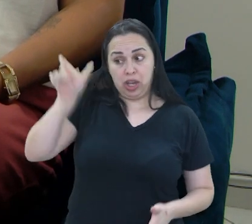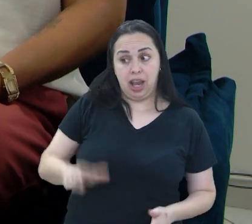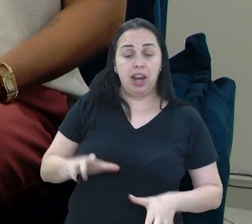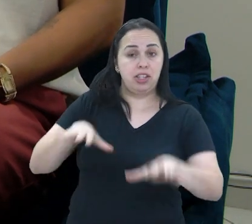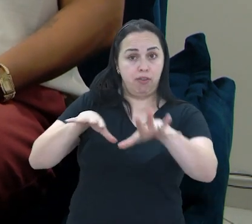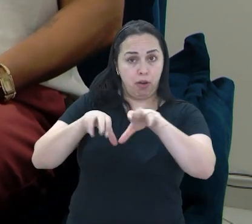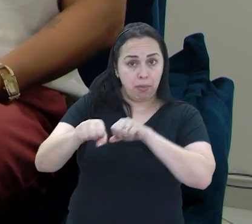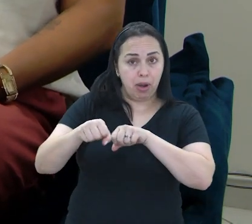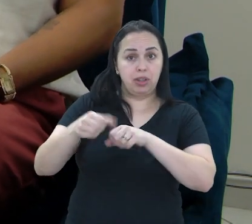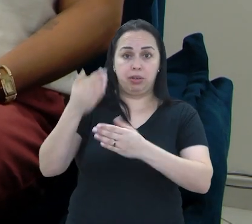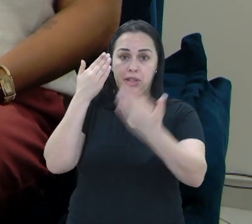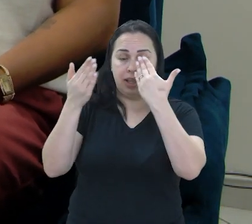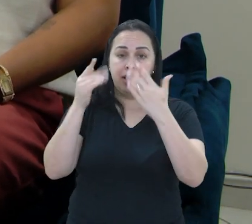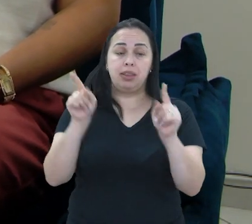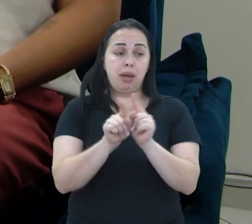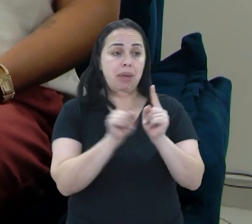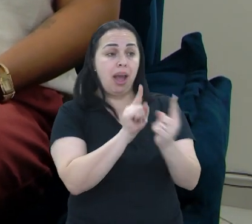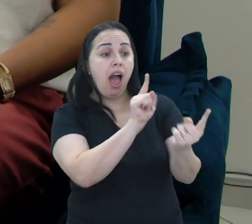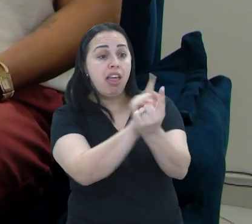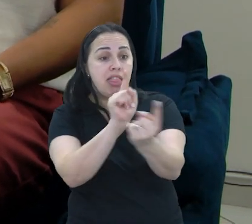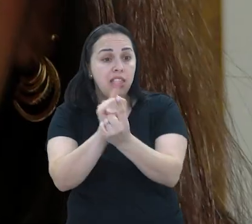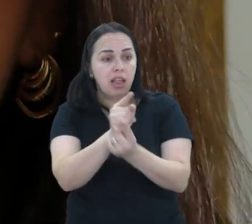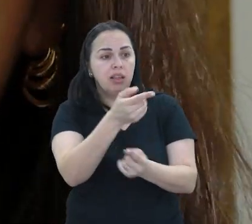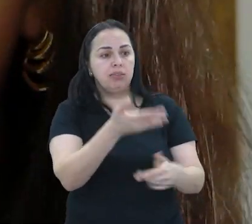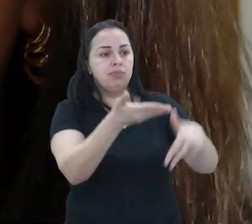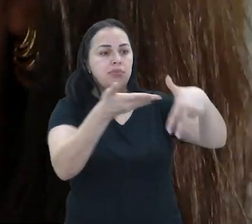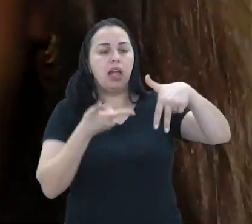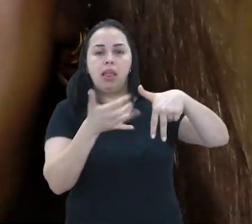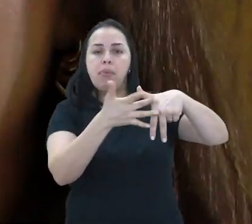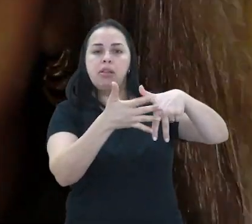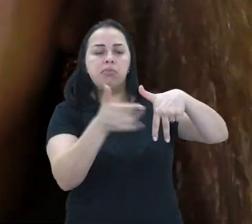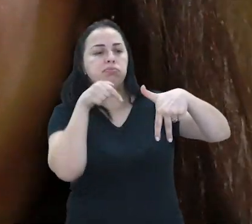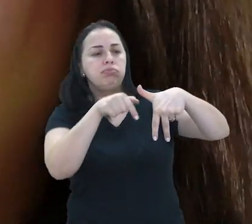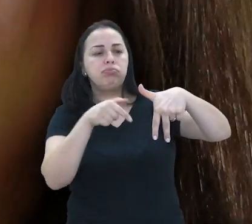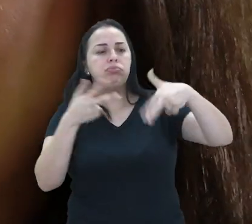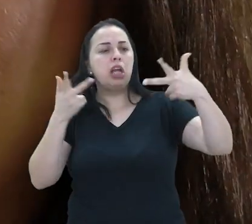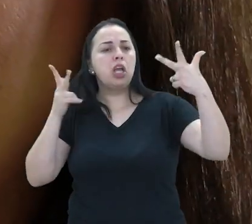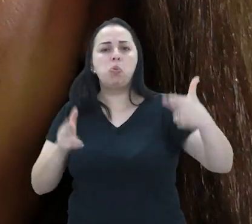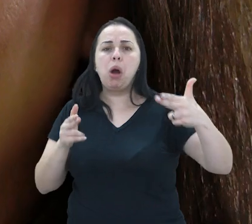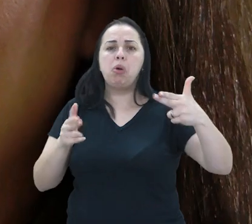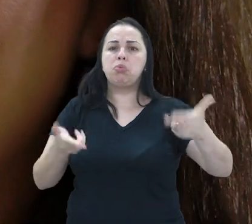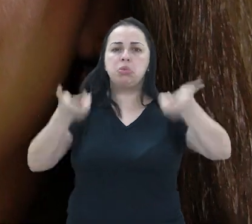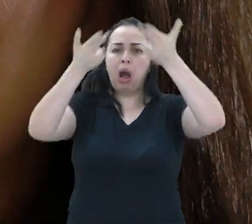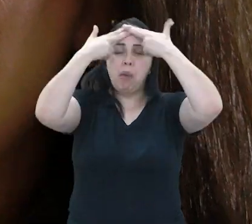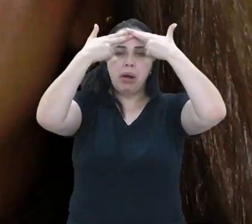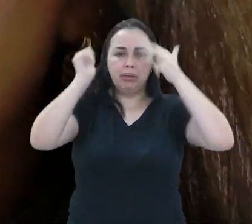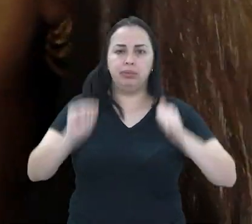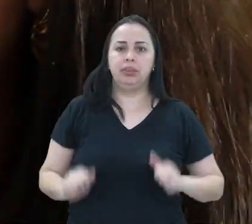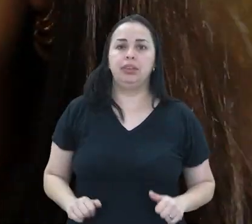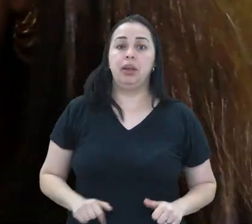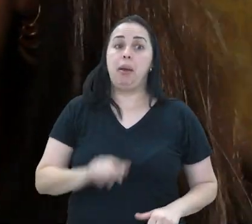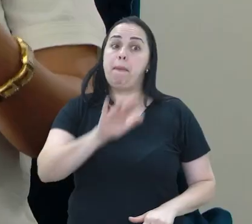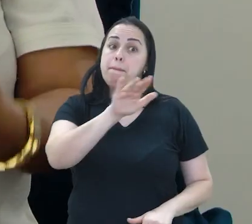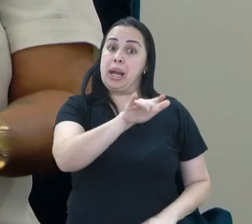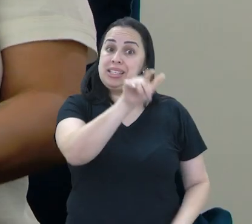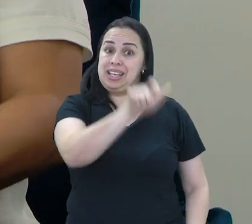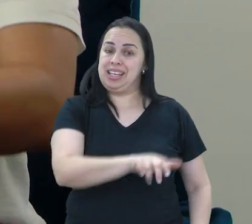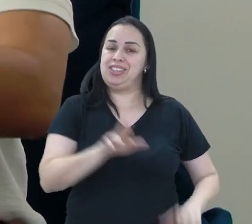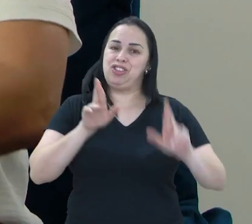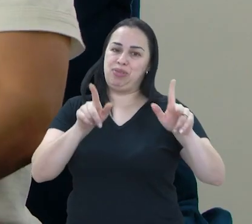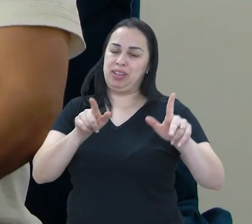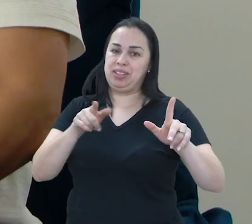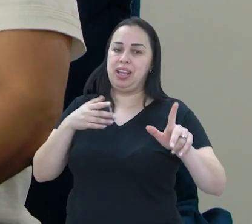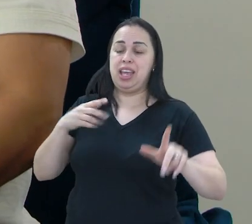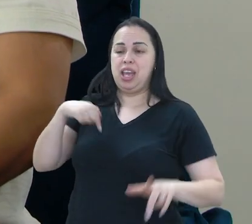Atualmente formada como psicóloga e atendendo, ela recebe pacientes que passaram por situações parecidas. Eles não